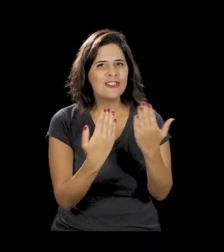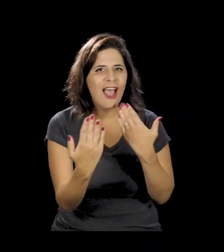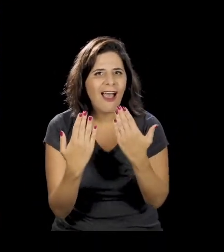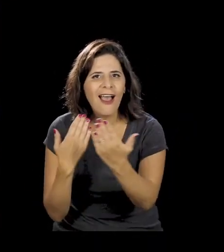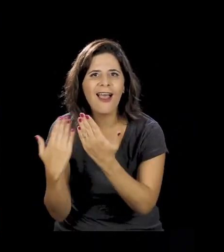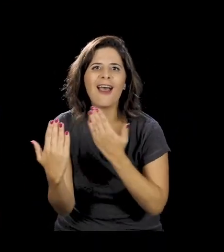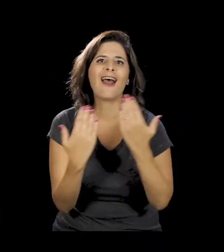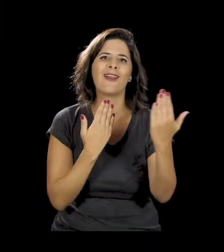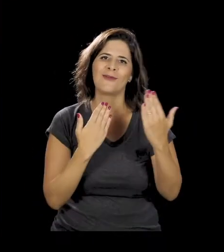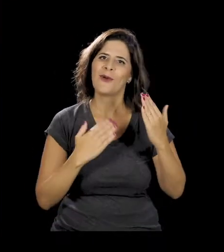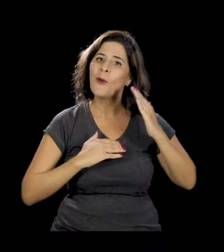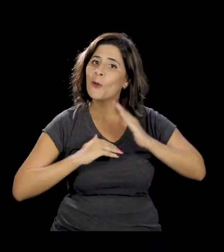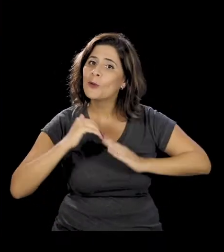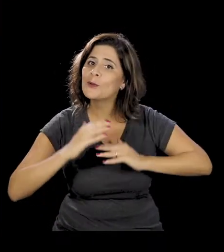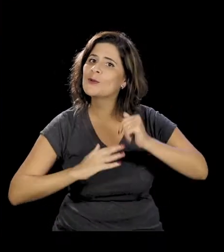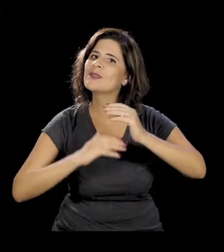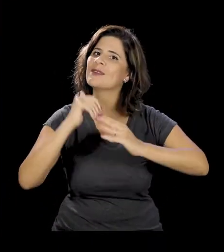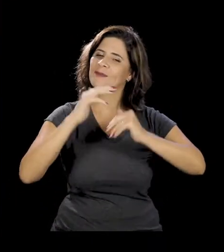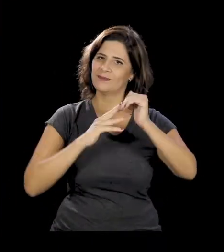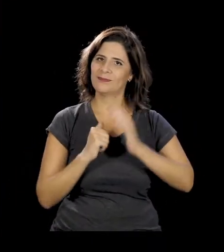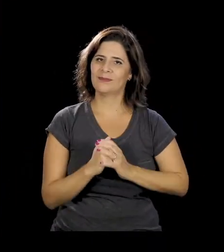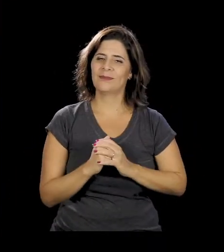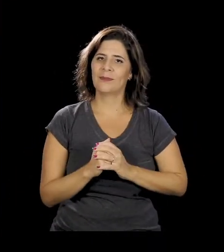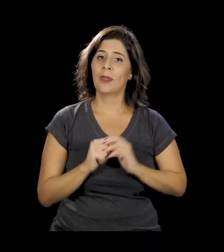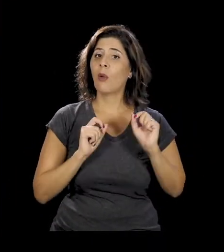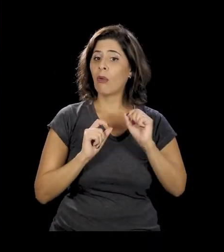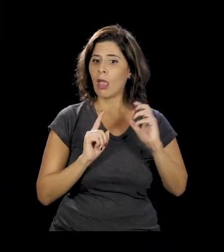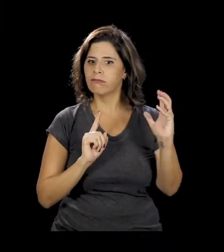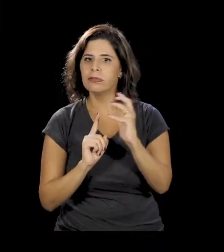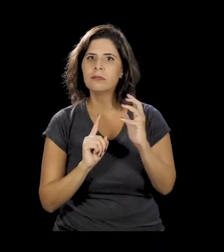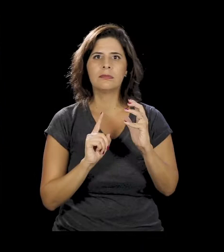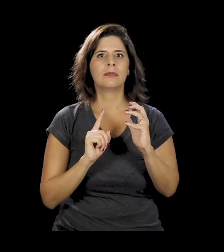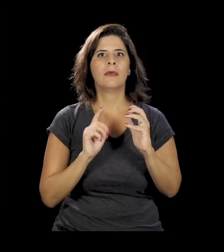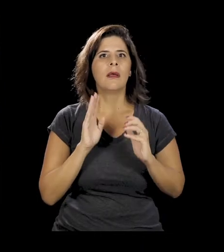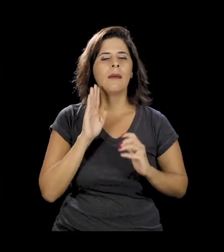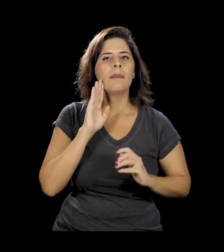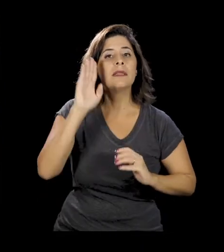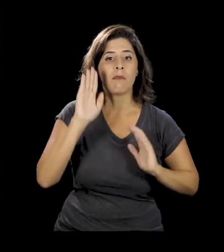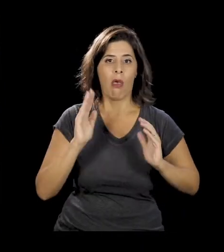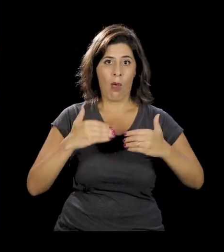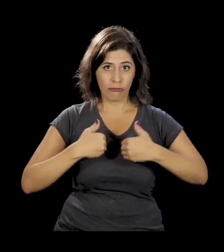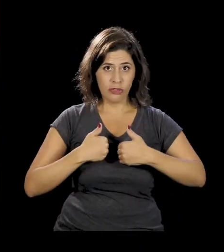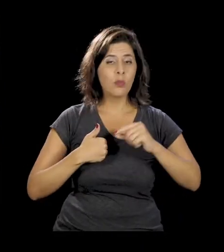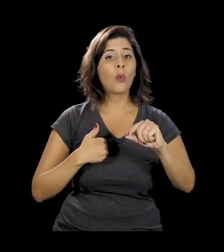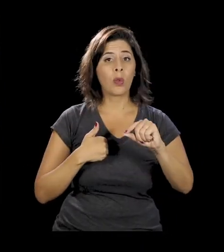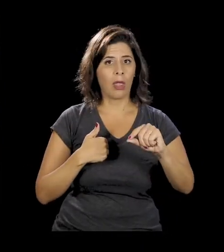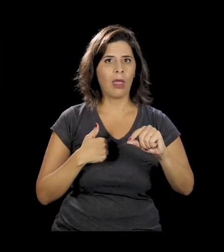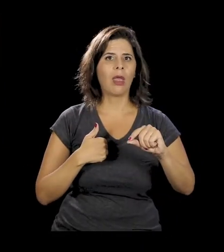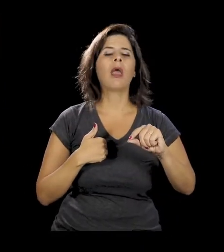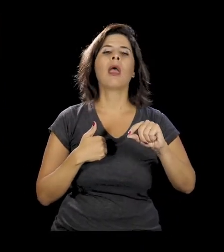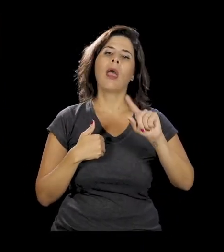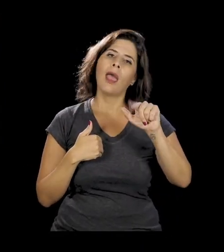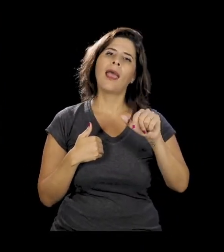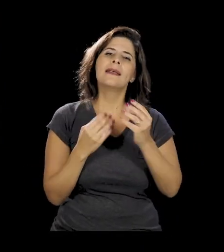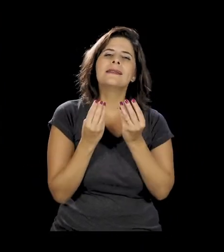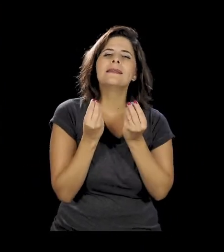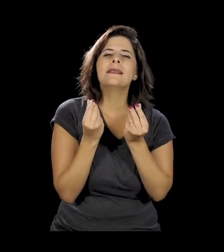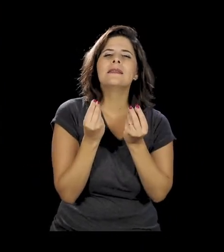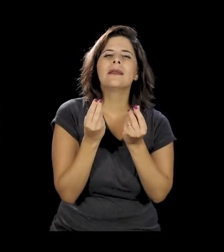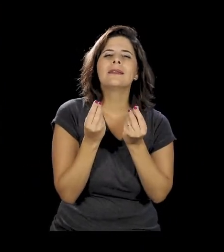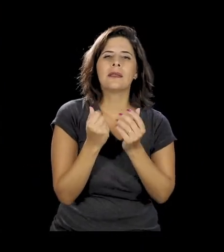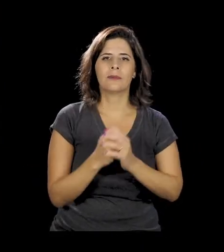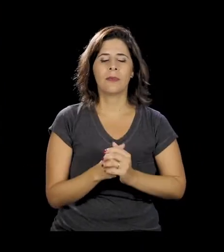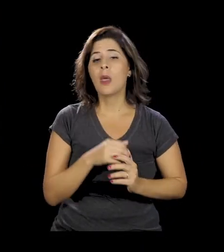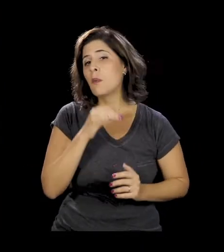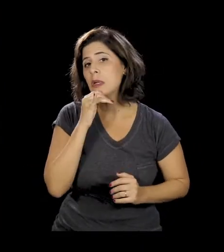nas construções. O que impacta a pessoa com autismo, em maior parte, são as questões sensoriais. Às vezes, a